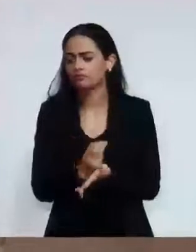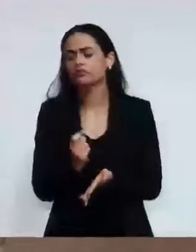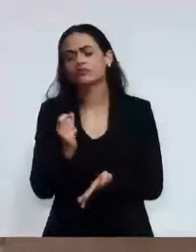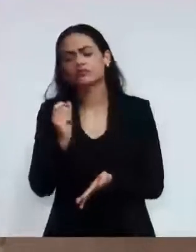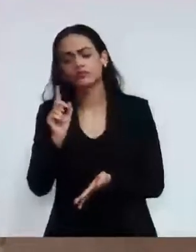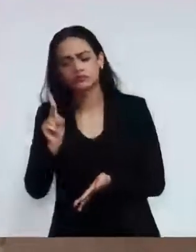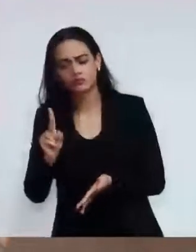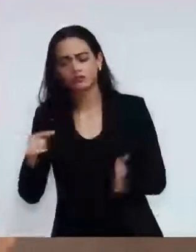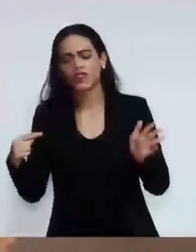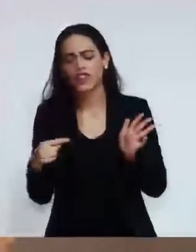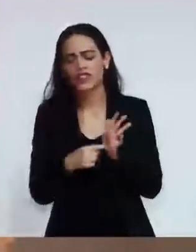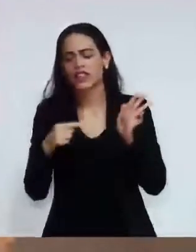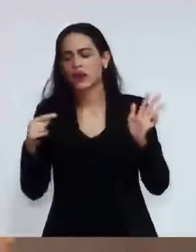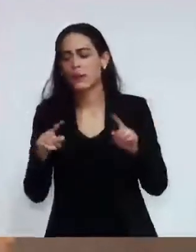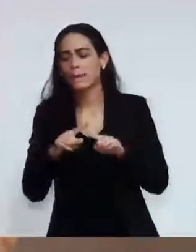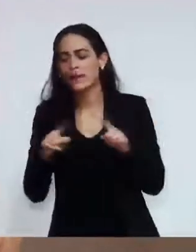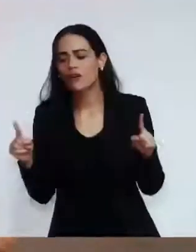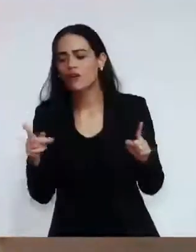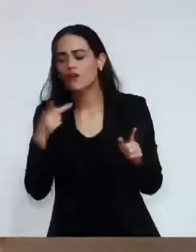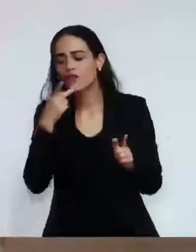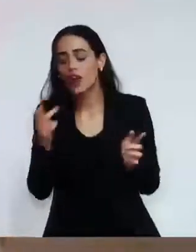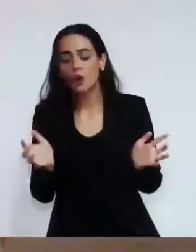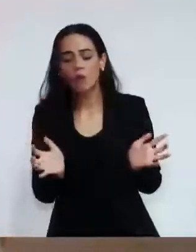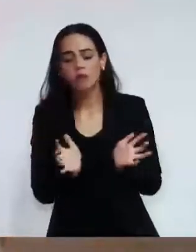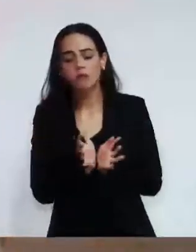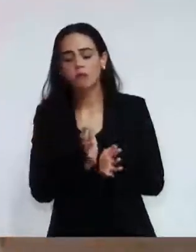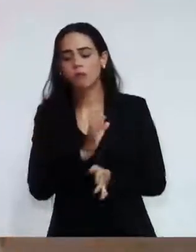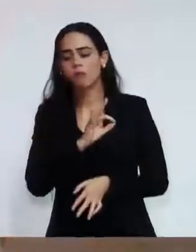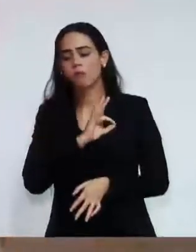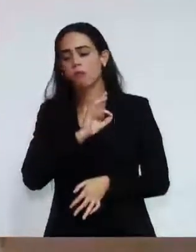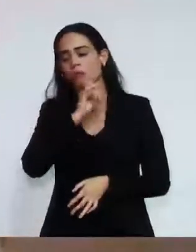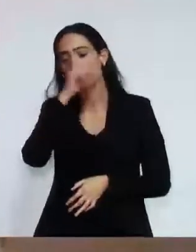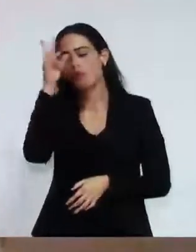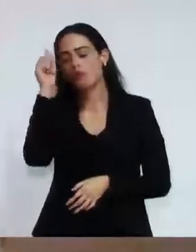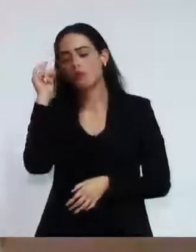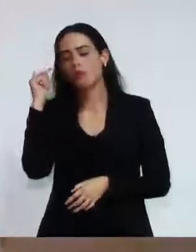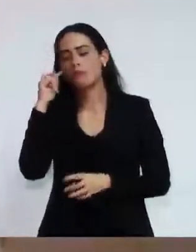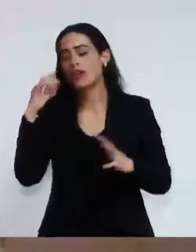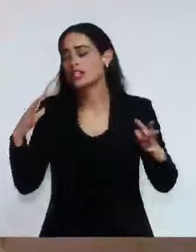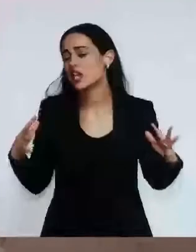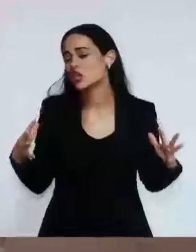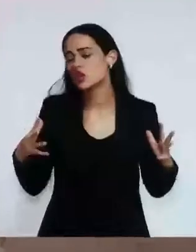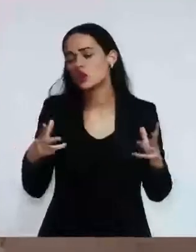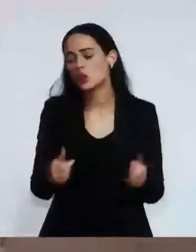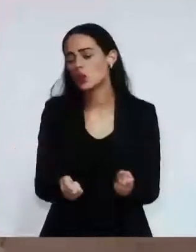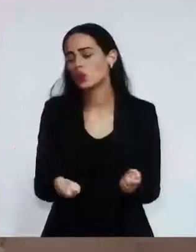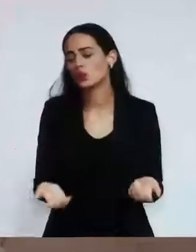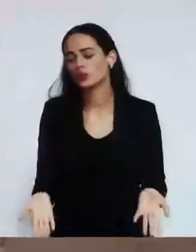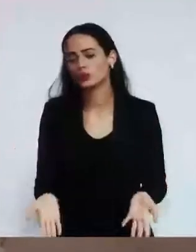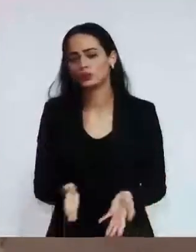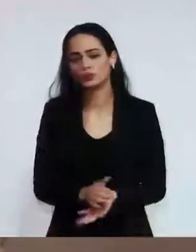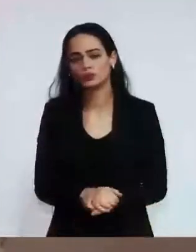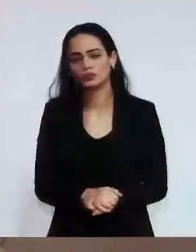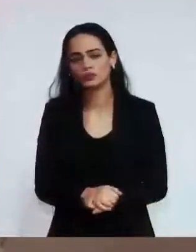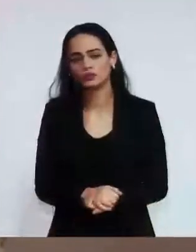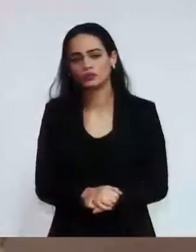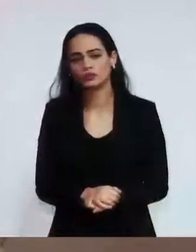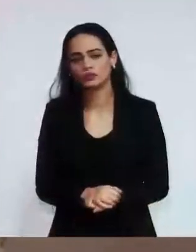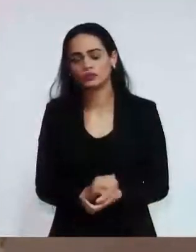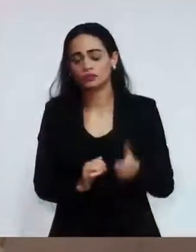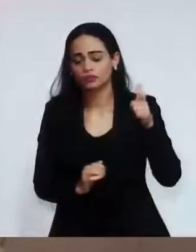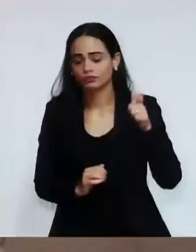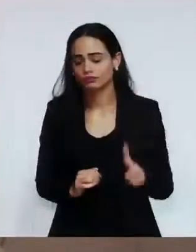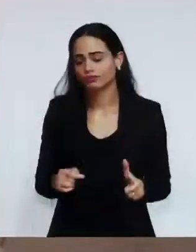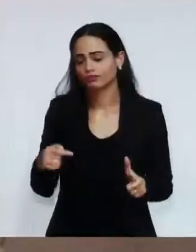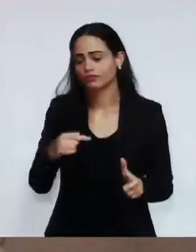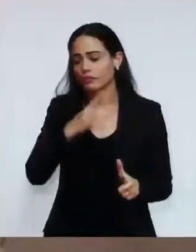geralmente generaliza. É todos os guarda. Quando a pessoa olha um, olha todos. Entendeu? Como eu falei, tem que denunciar, tem que denuncia. Só não humilha o pai de família.